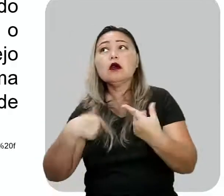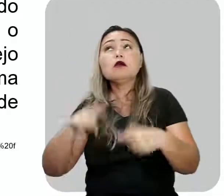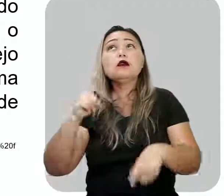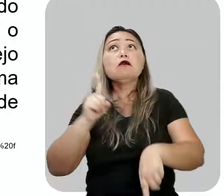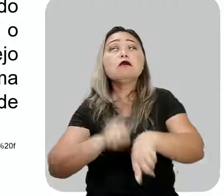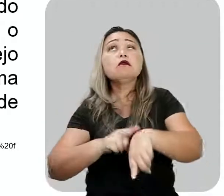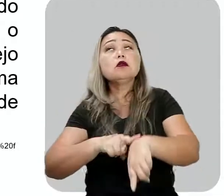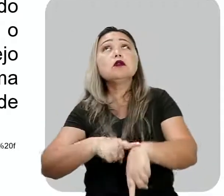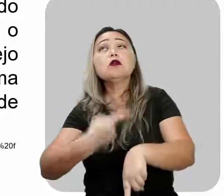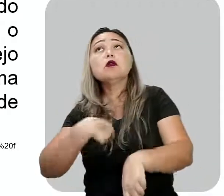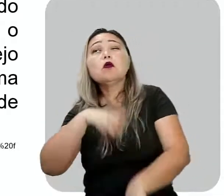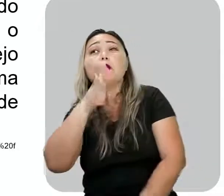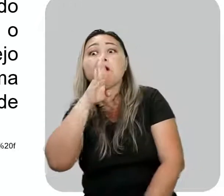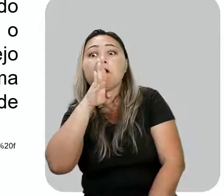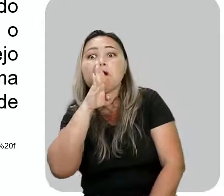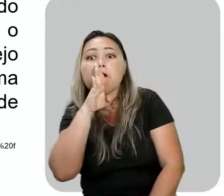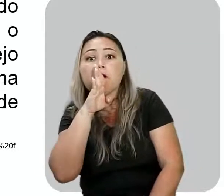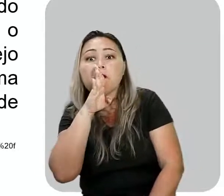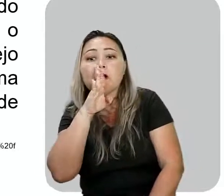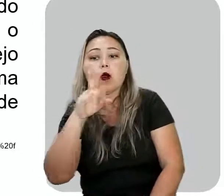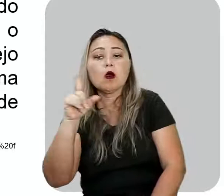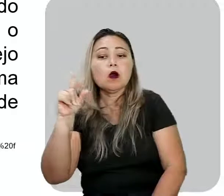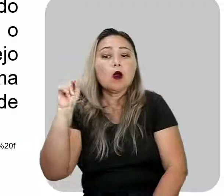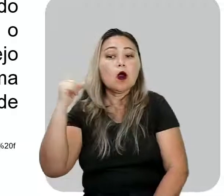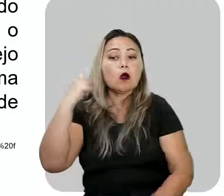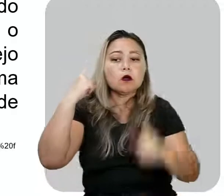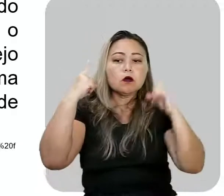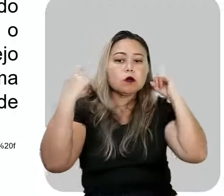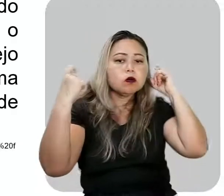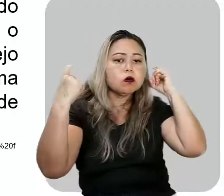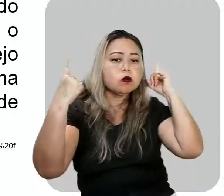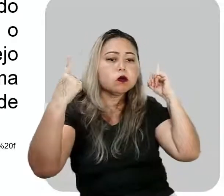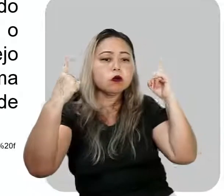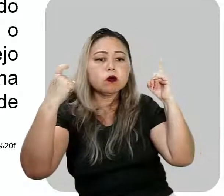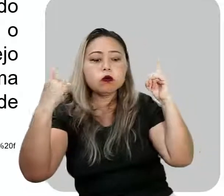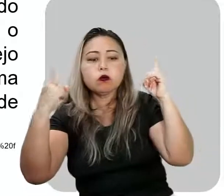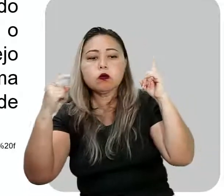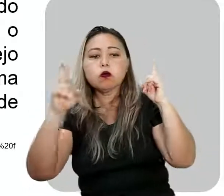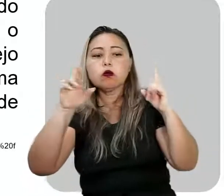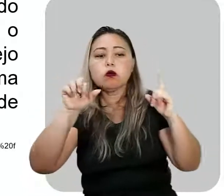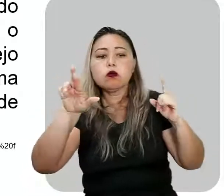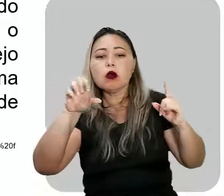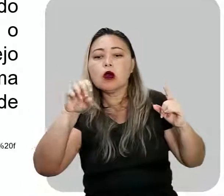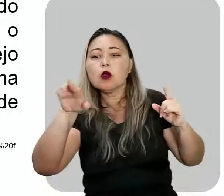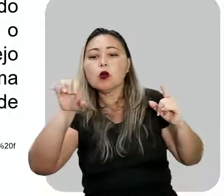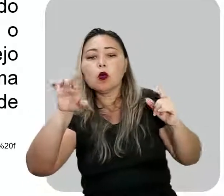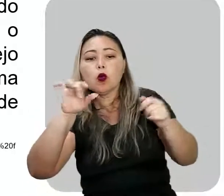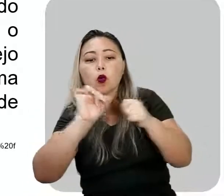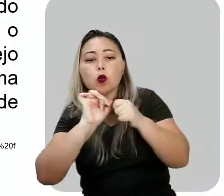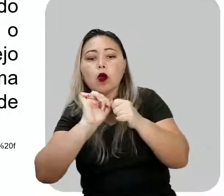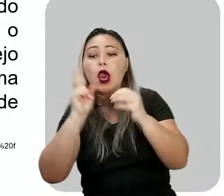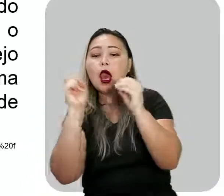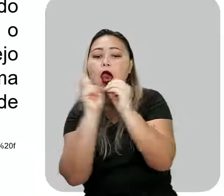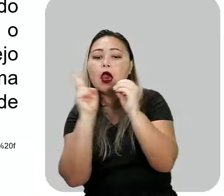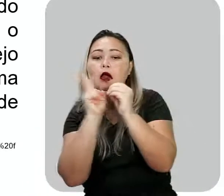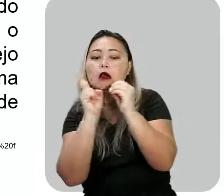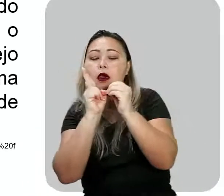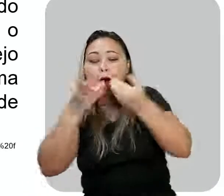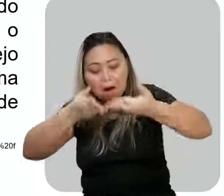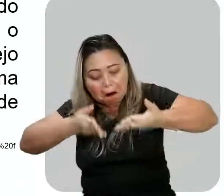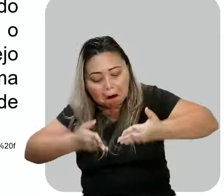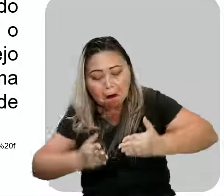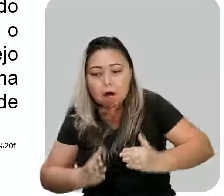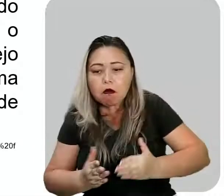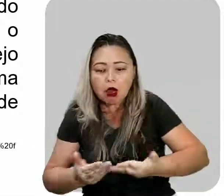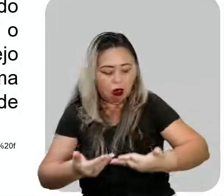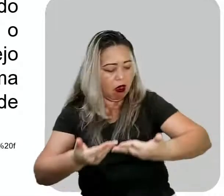o murmurejo do Uraricoeira, que a índia Tapunhumas pariu